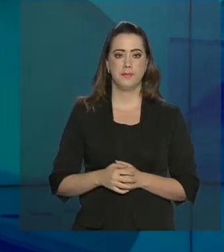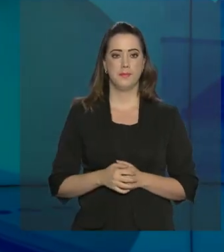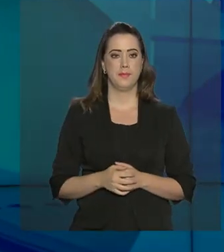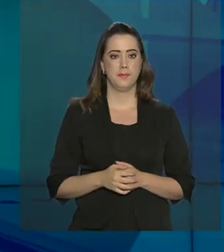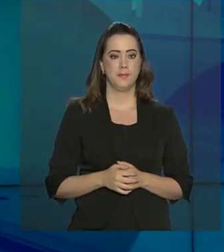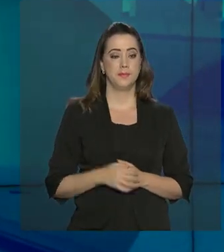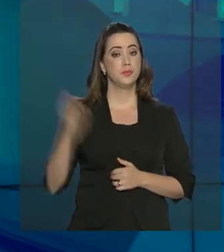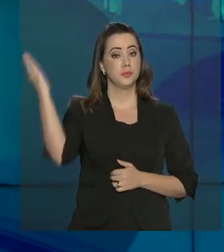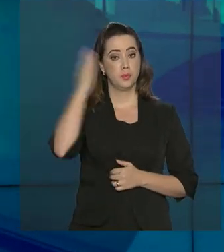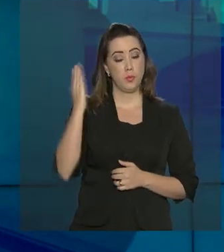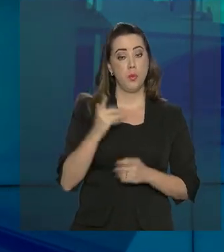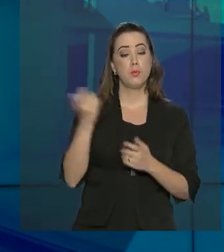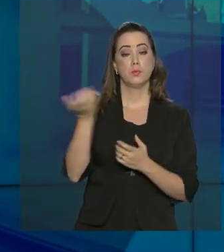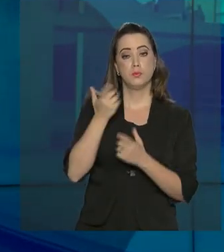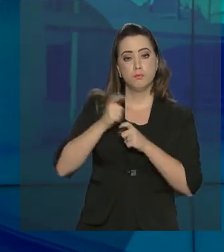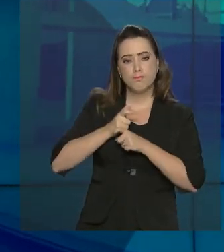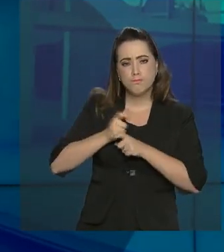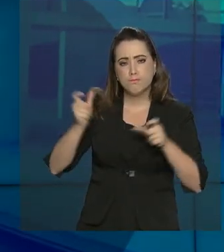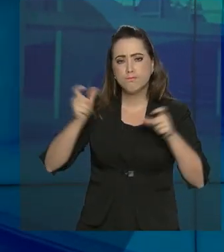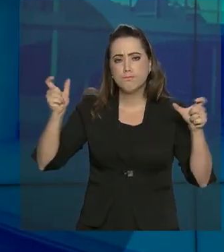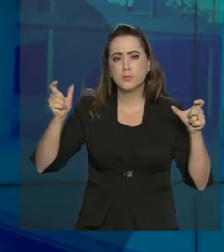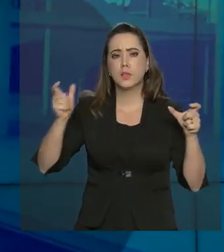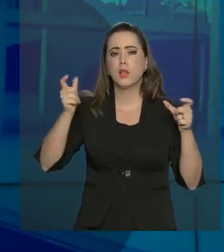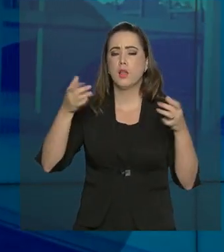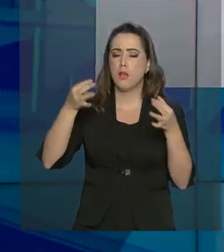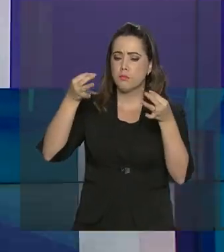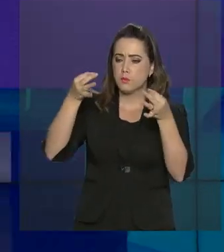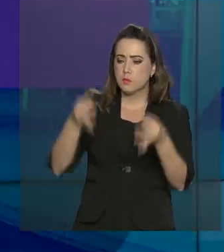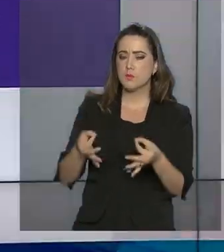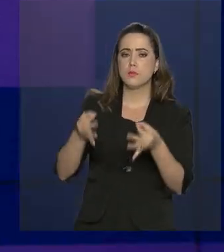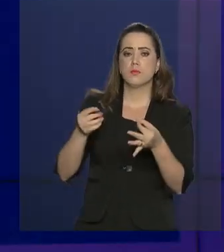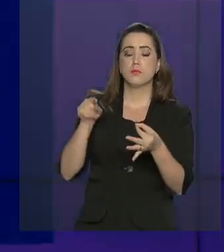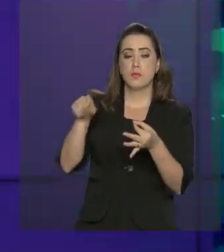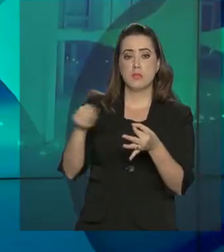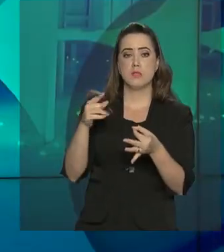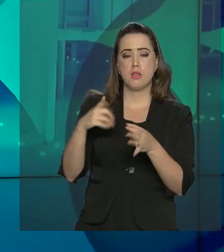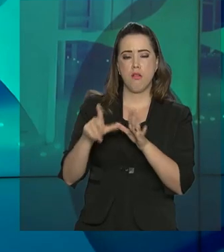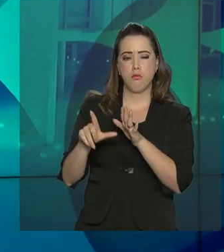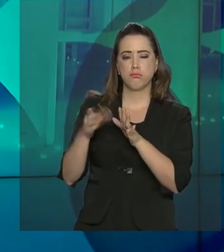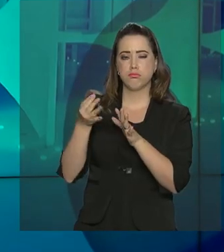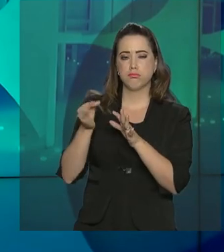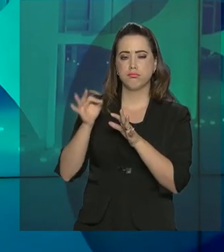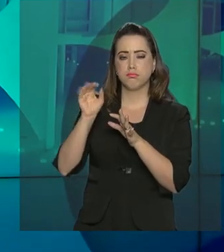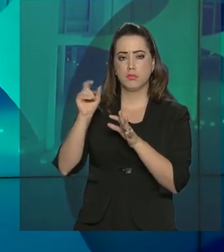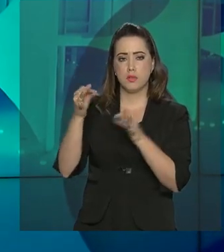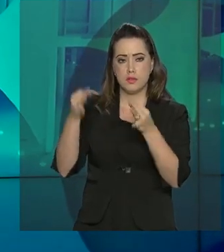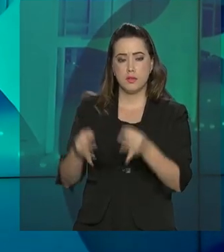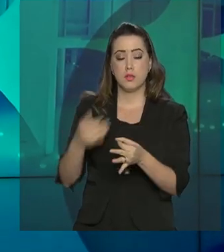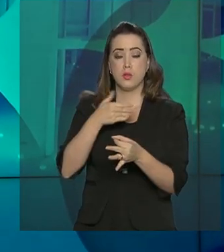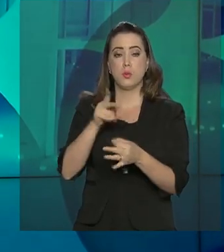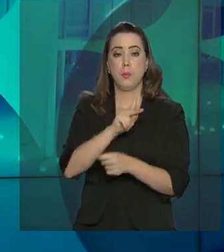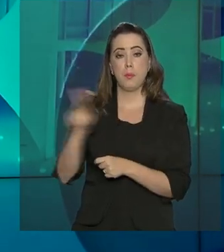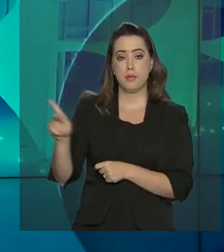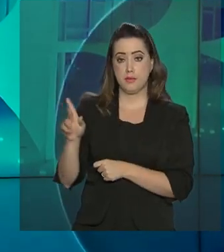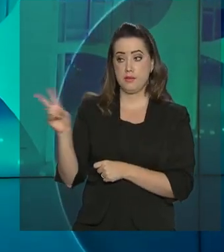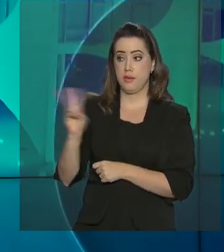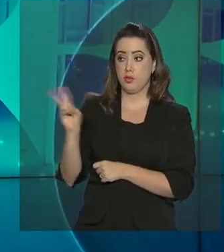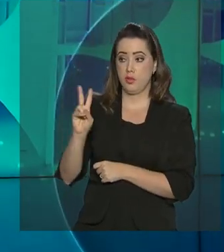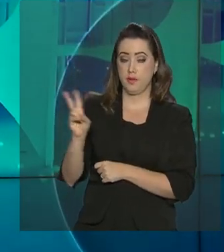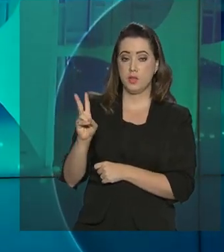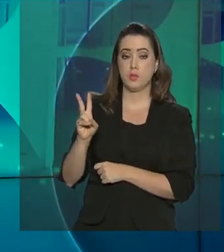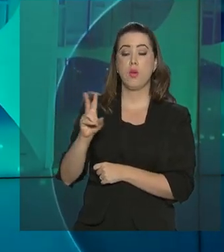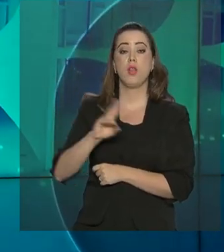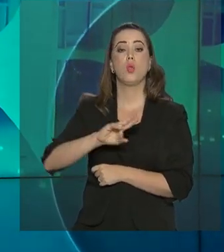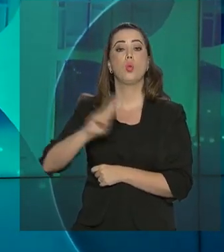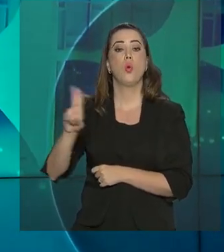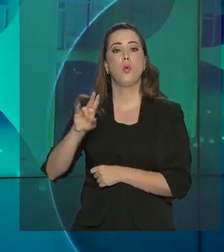O Brasil quer ampliar a legitimidade do governo do presidente encarregado da Venezuela, Juan Guaidó. A ideia